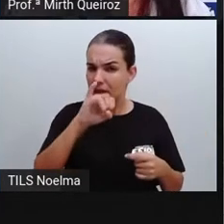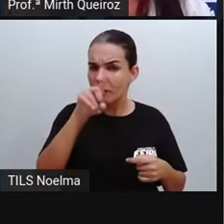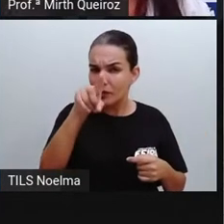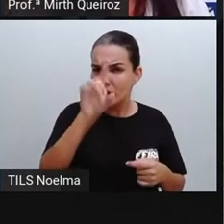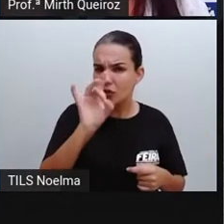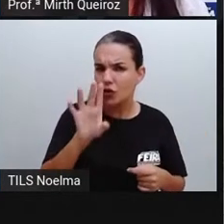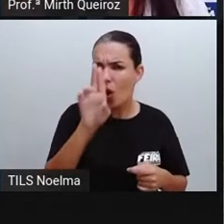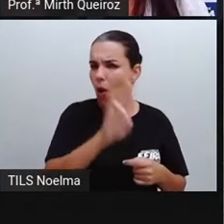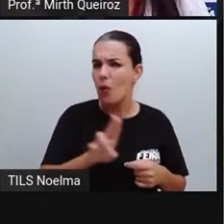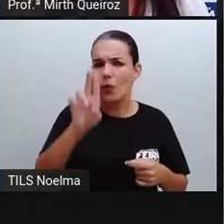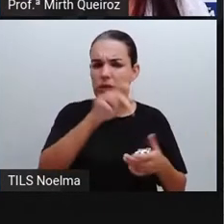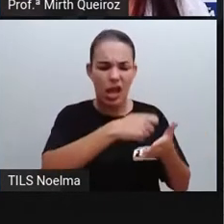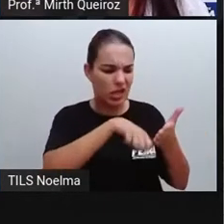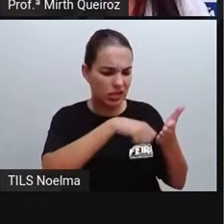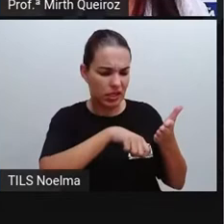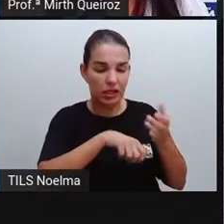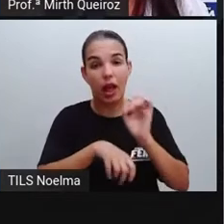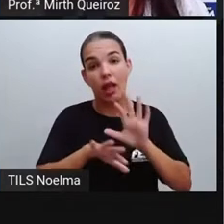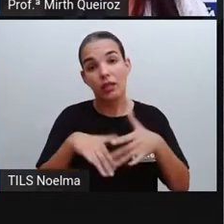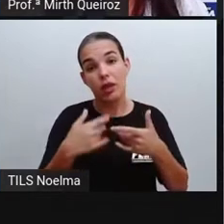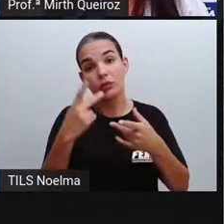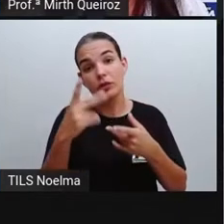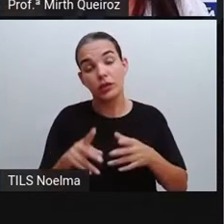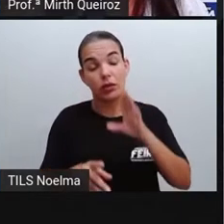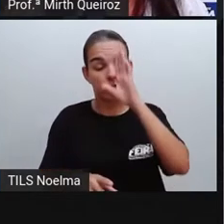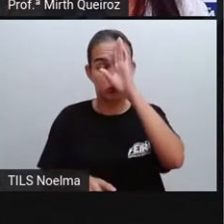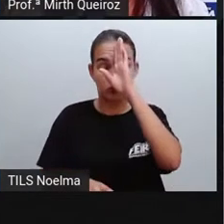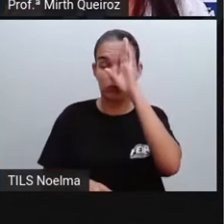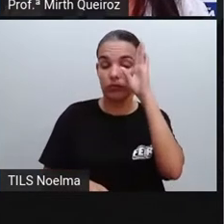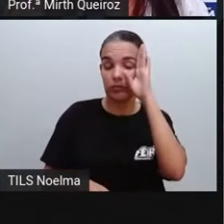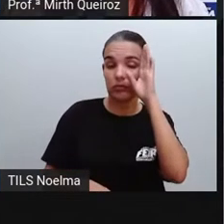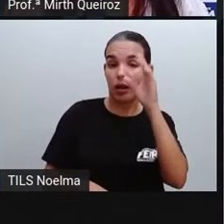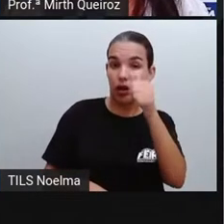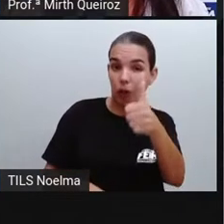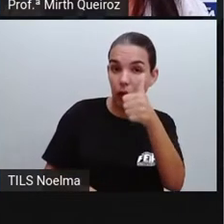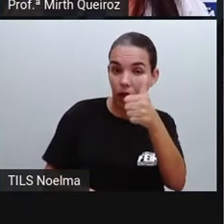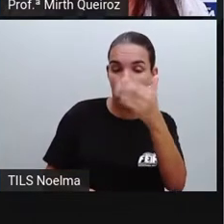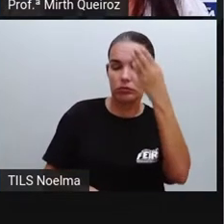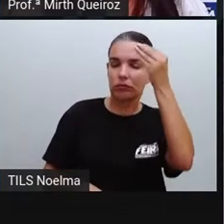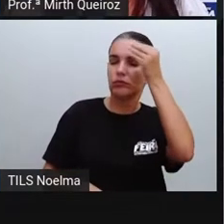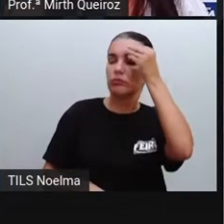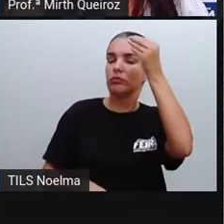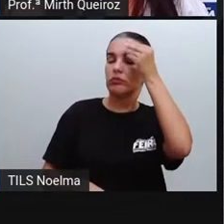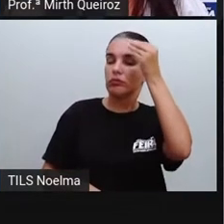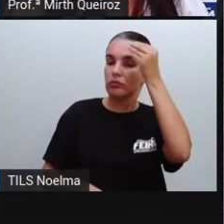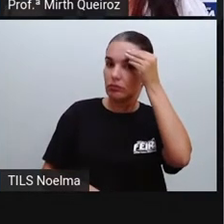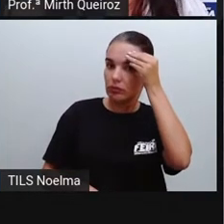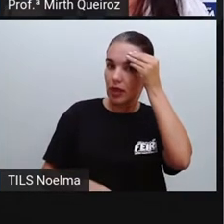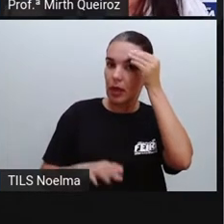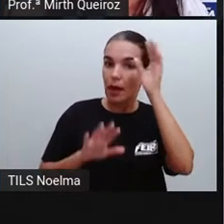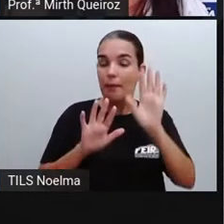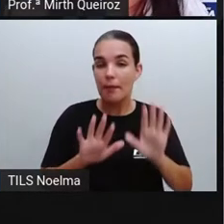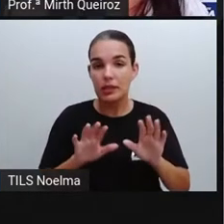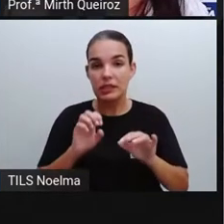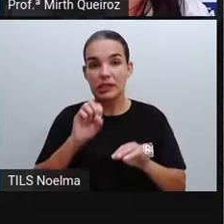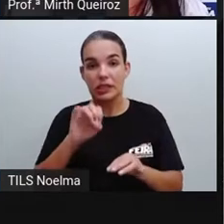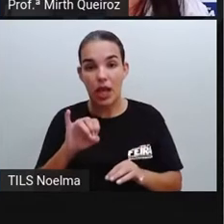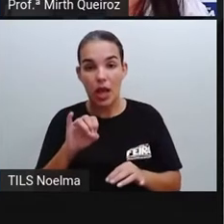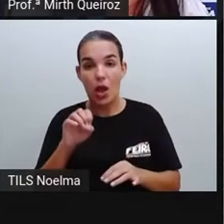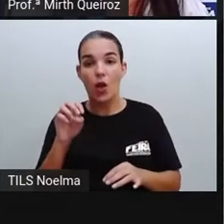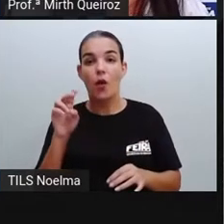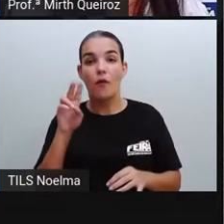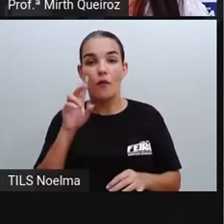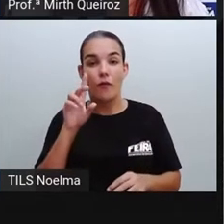então, só o seu lado esquerdo ali vai estar trabalhando para a compreensão daquele conteúdo. Quando você